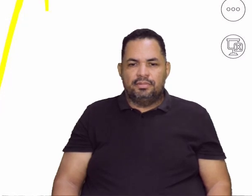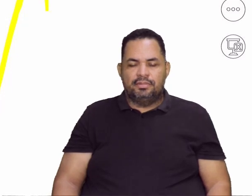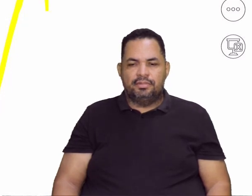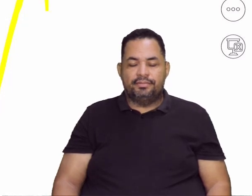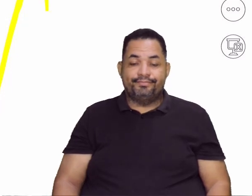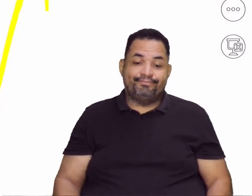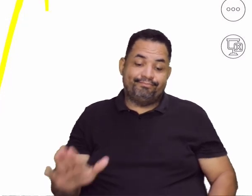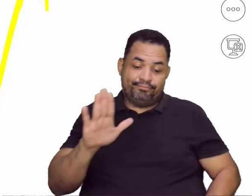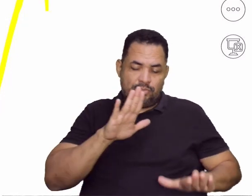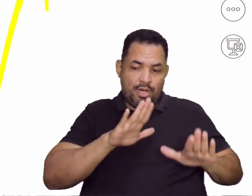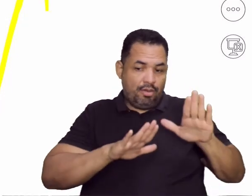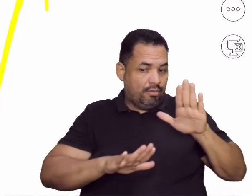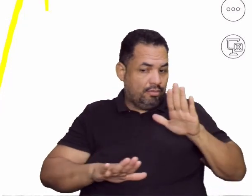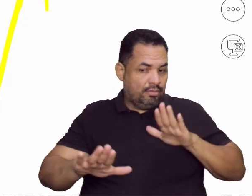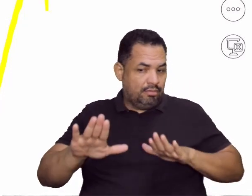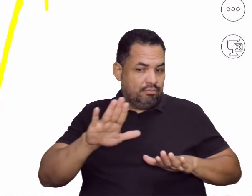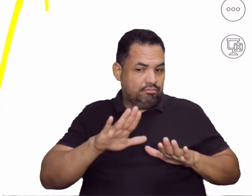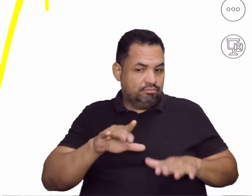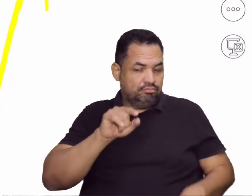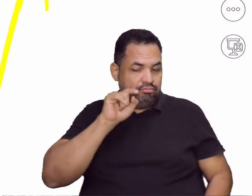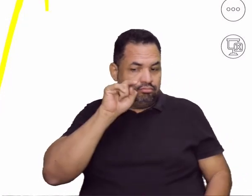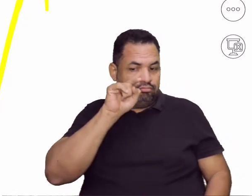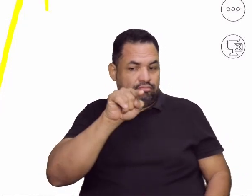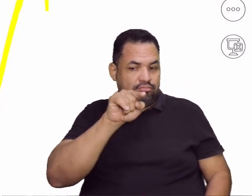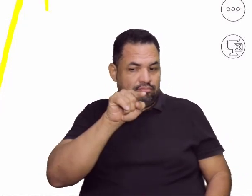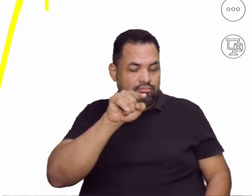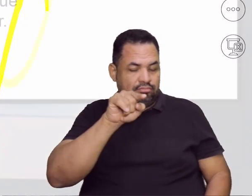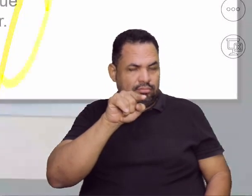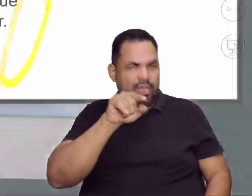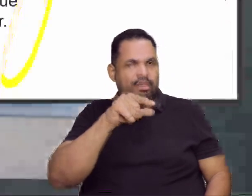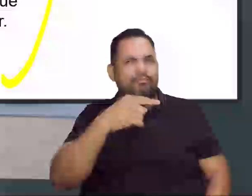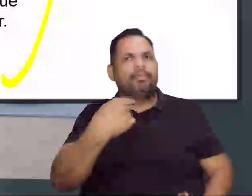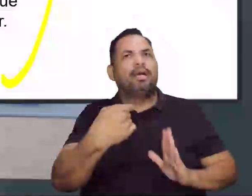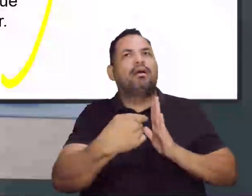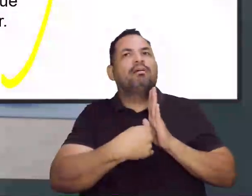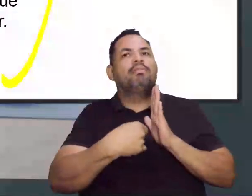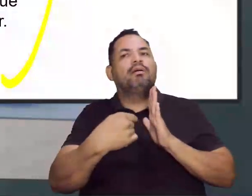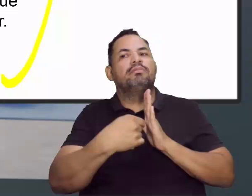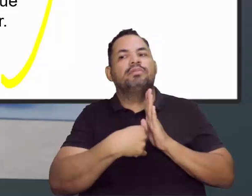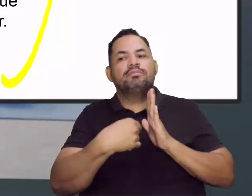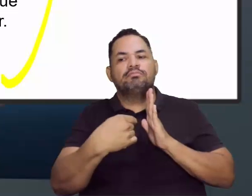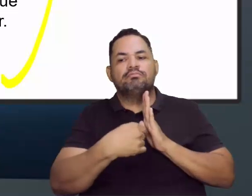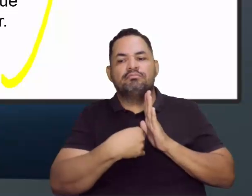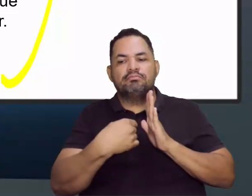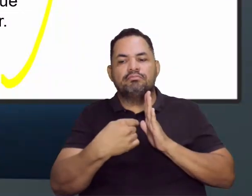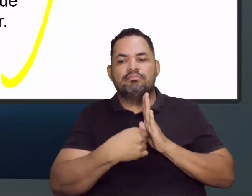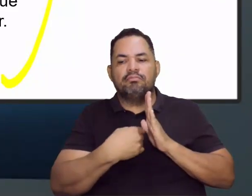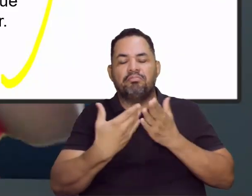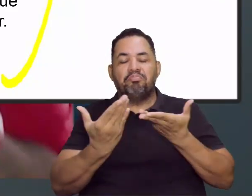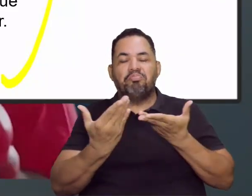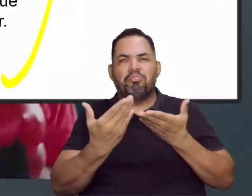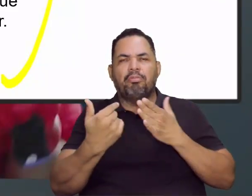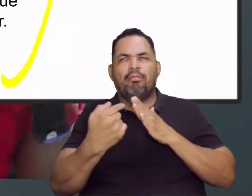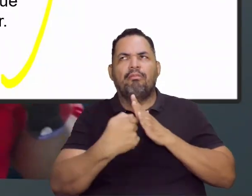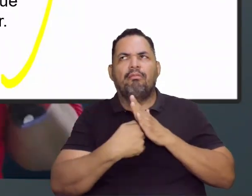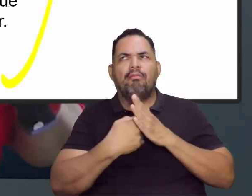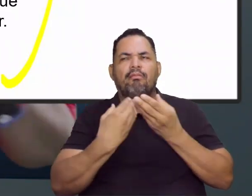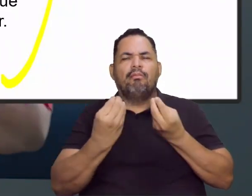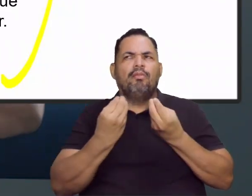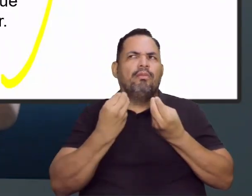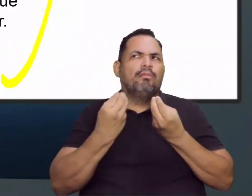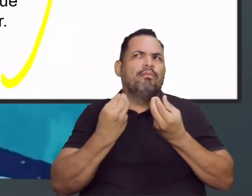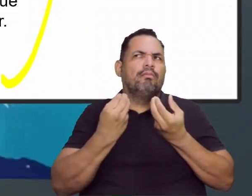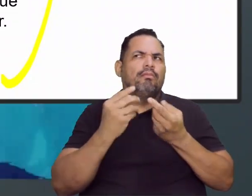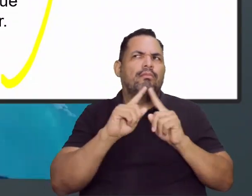talvez na sua cabeça, caríssimo estudante, você esteja se perguntando, vem aqui comigo, isso. Você esteja se perguntando,